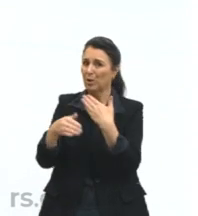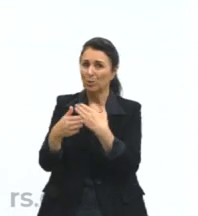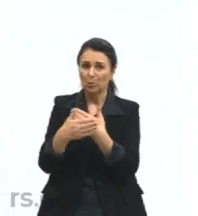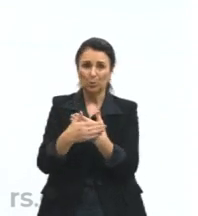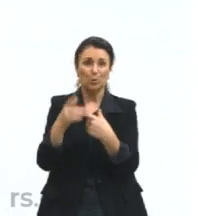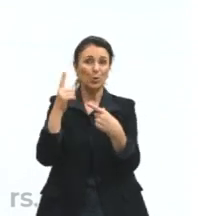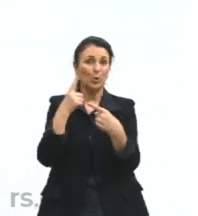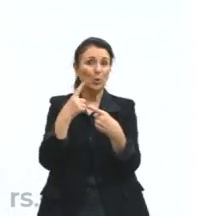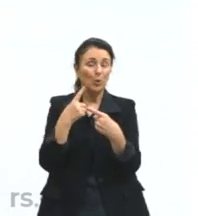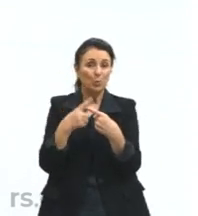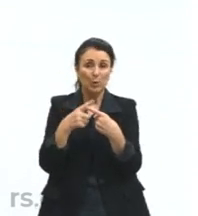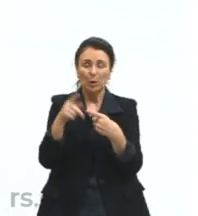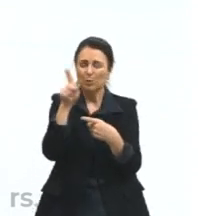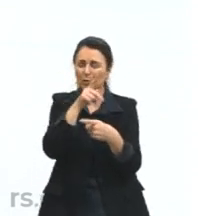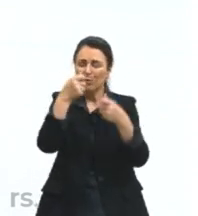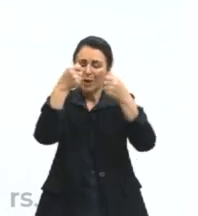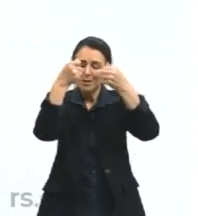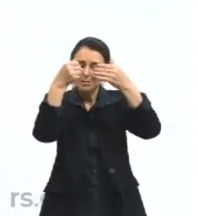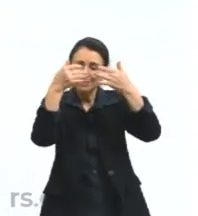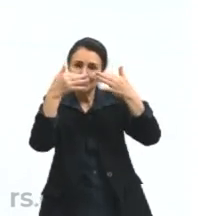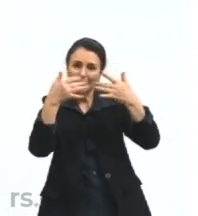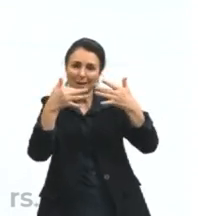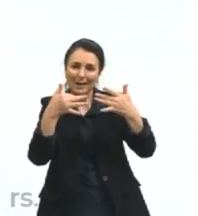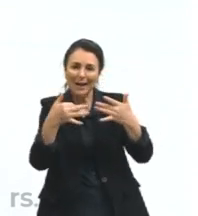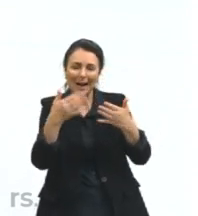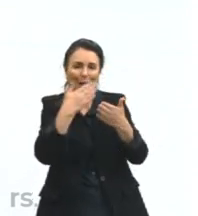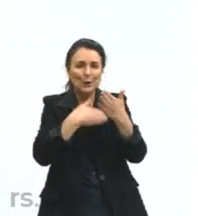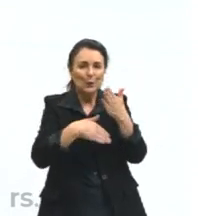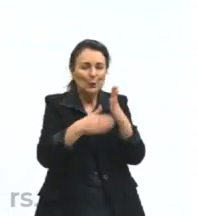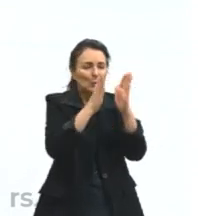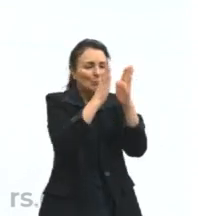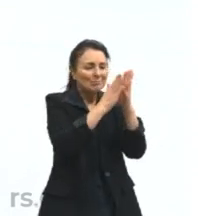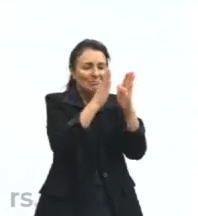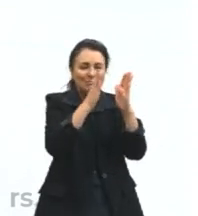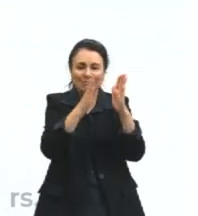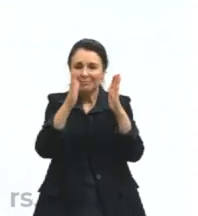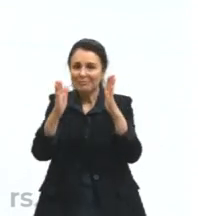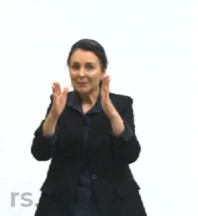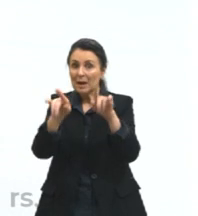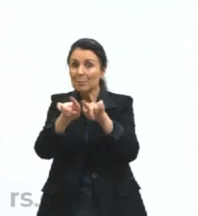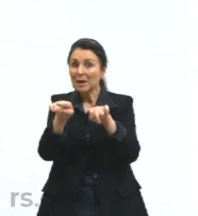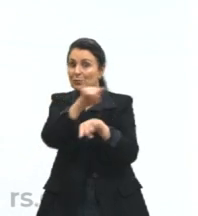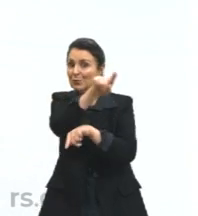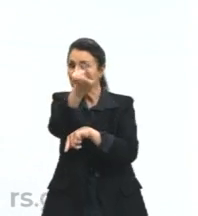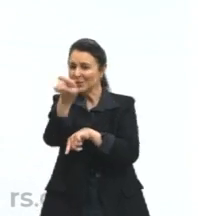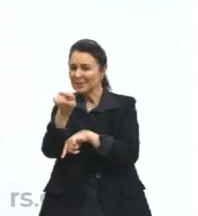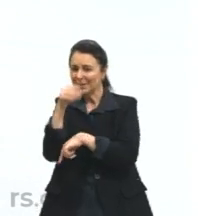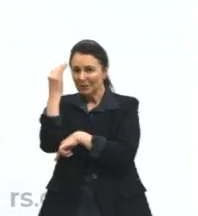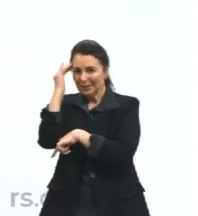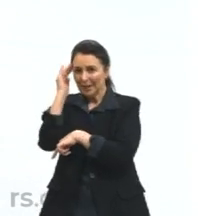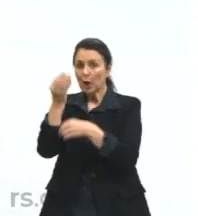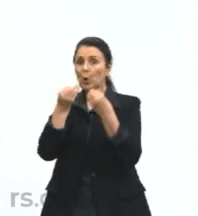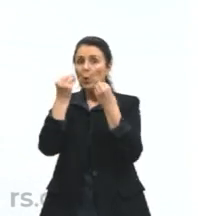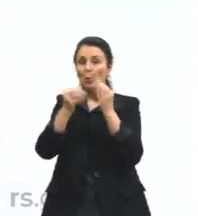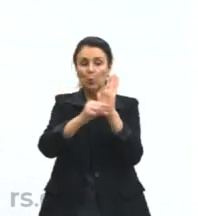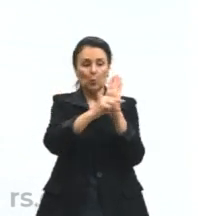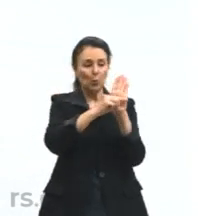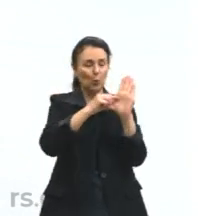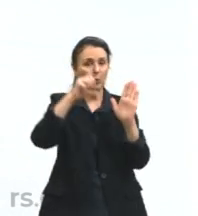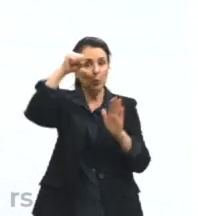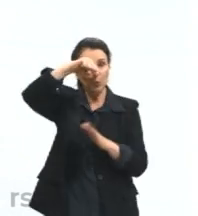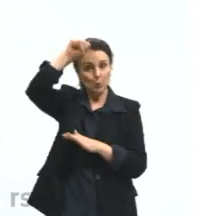olhar ele de maneira separada. Mas isso daqui é mais para vocês entenderem como é que Saussure vai